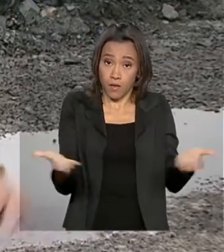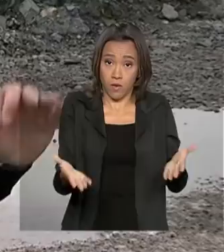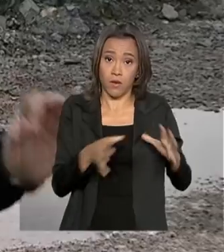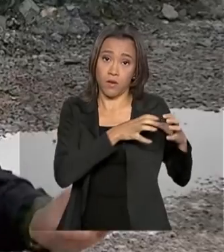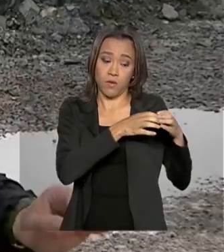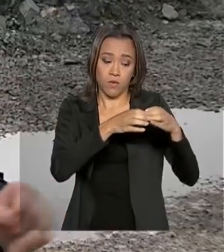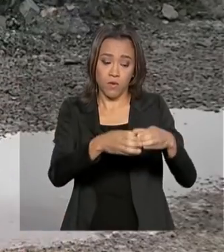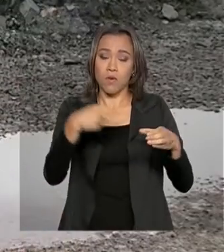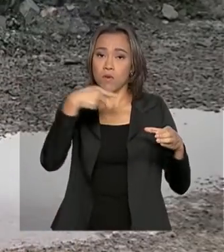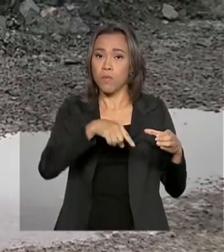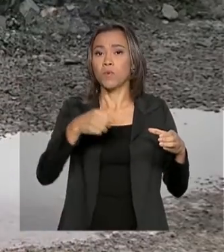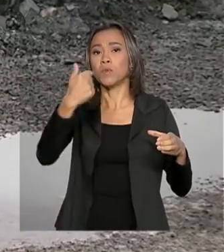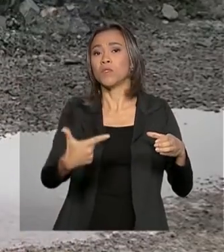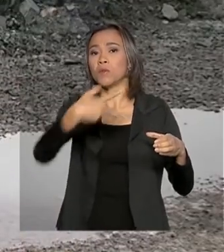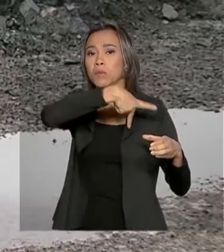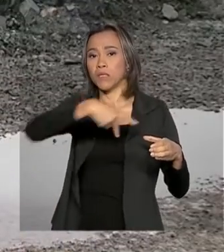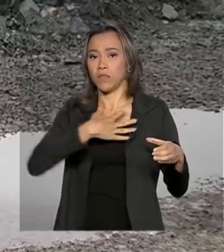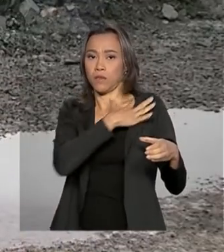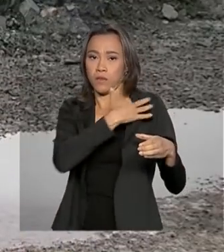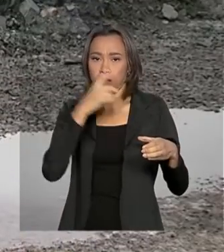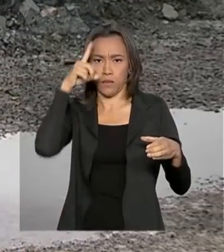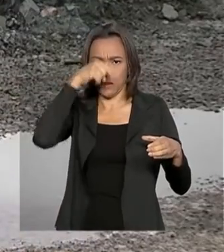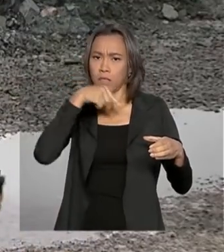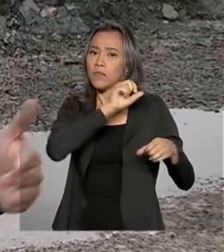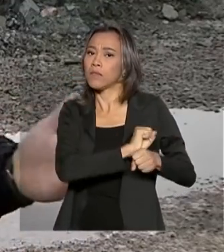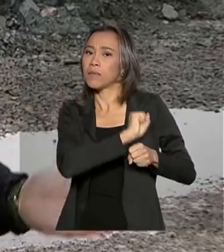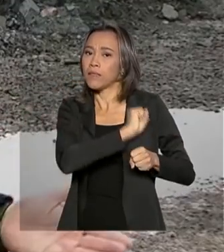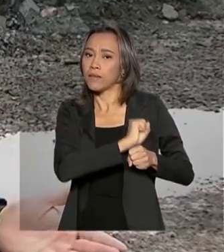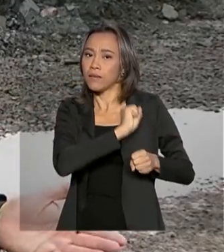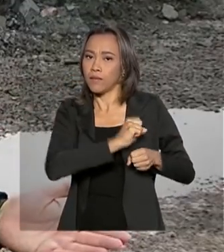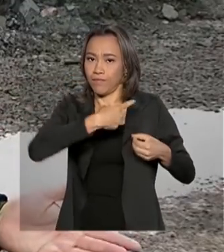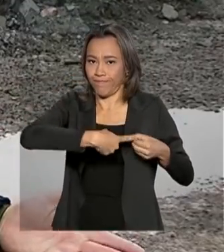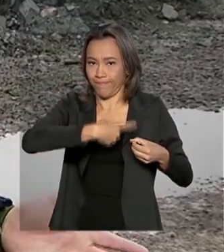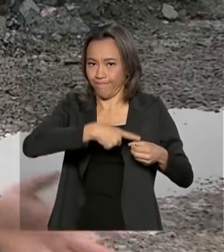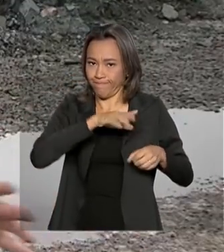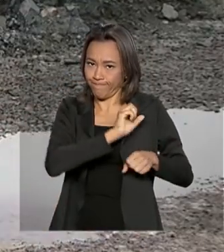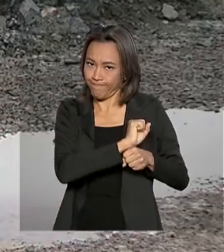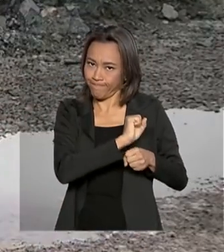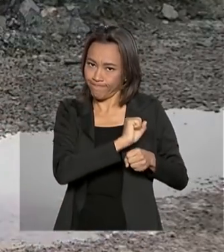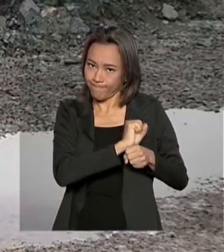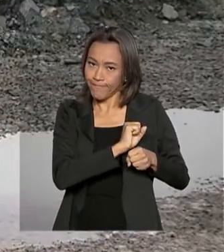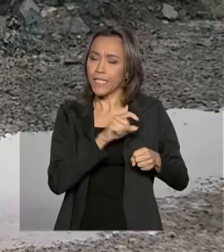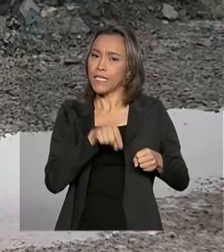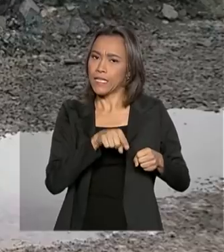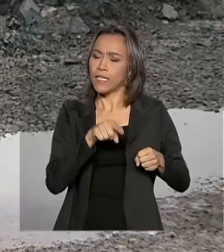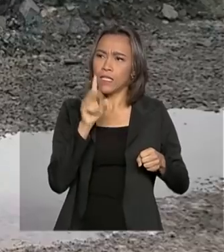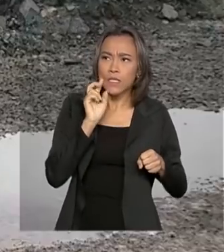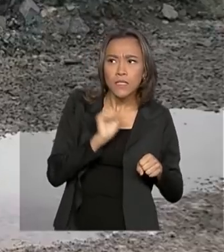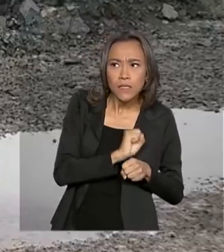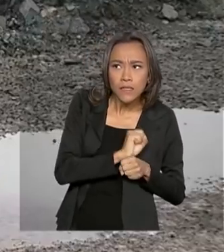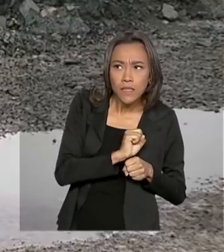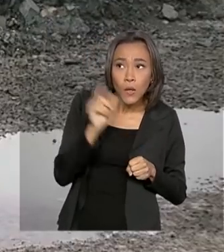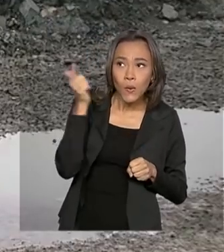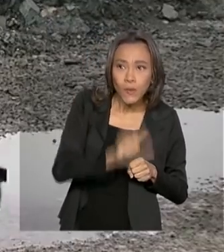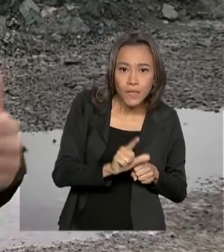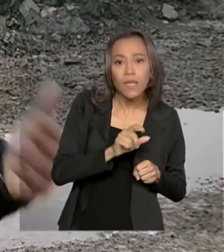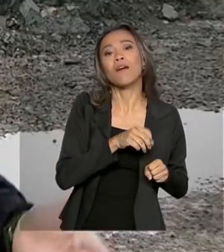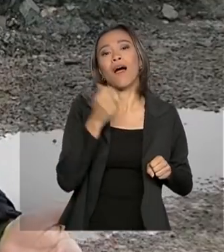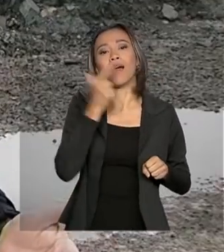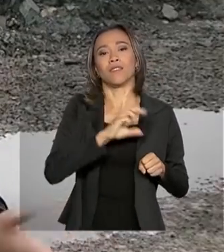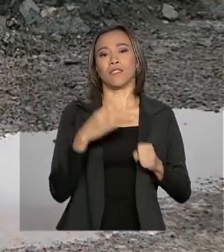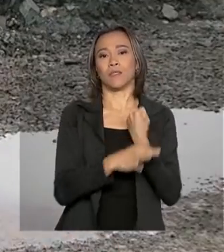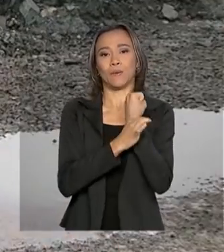-presidente continua aguardando em Punta Arenas a chamada janela climática, que permite um voo em segurança durante 3 horas.